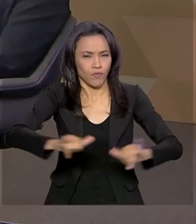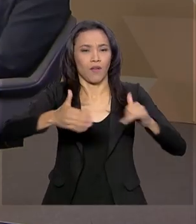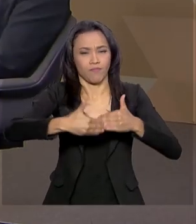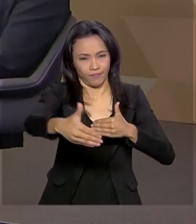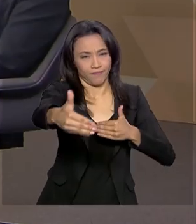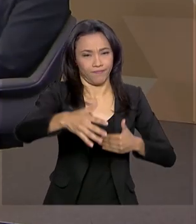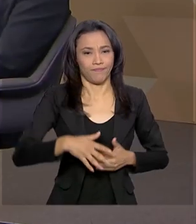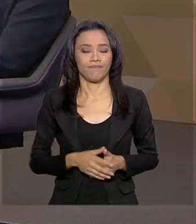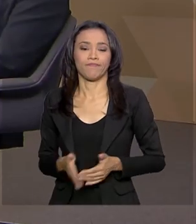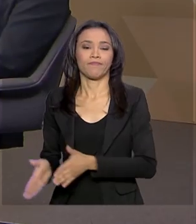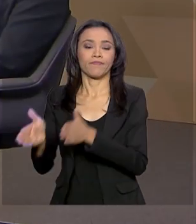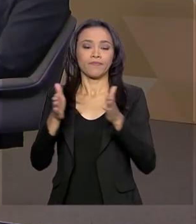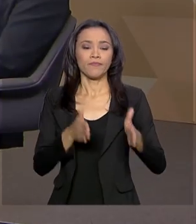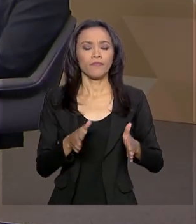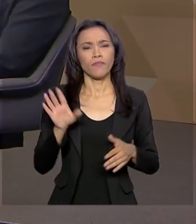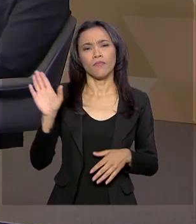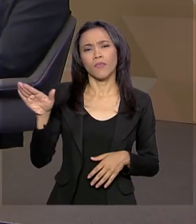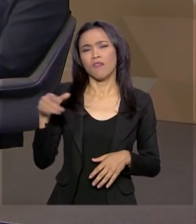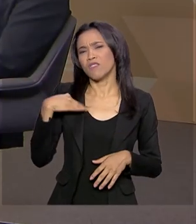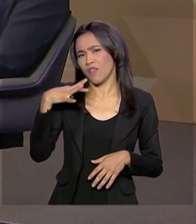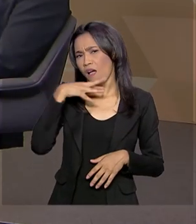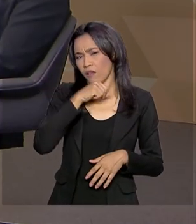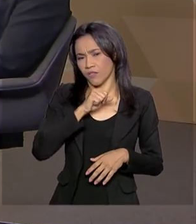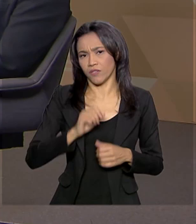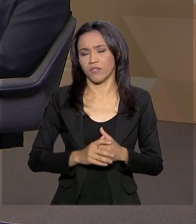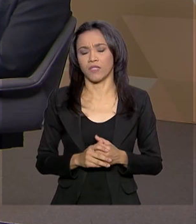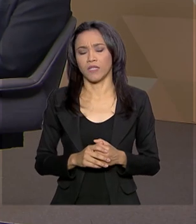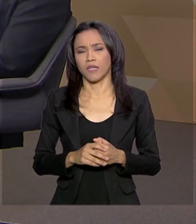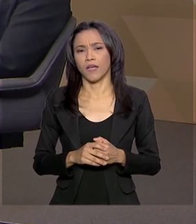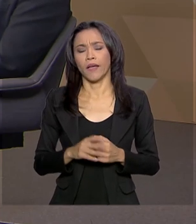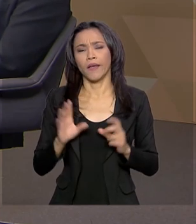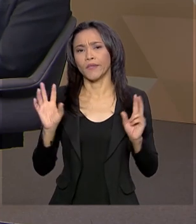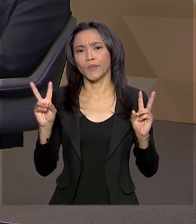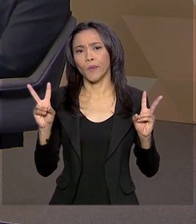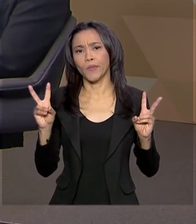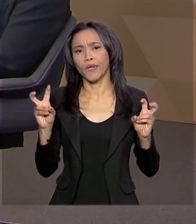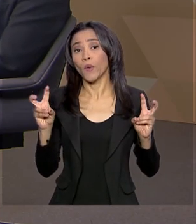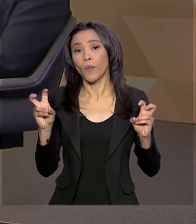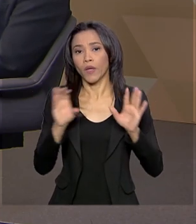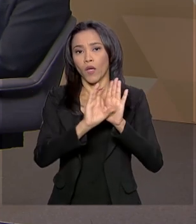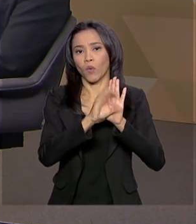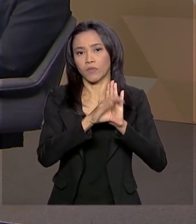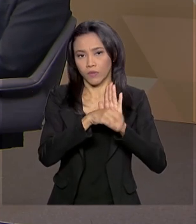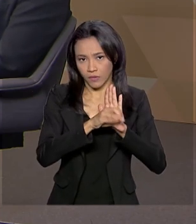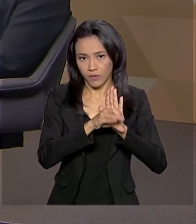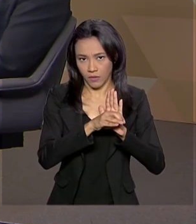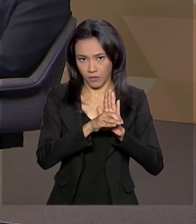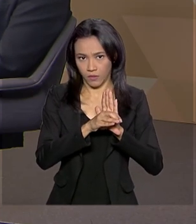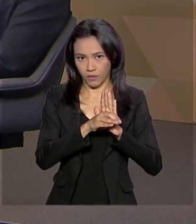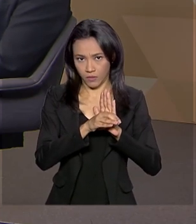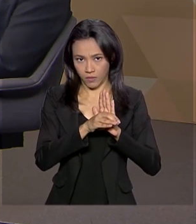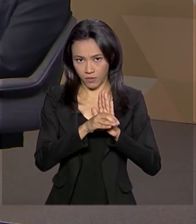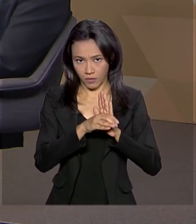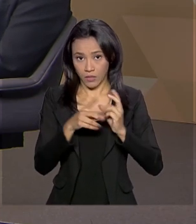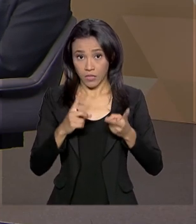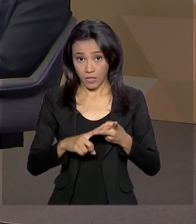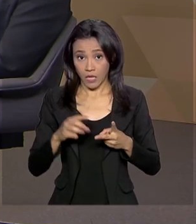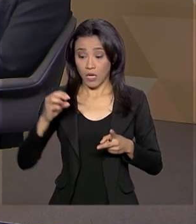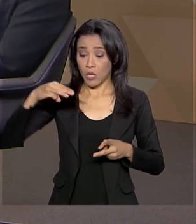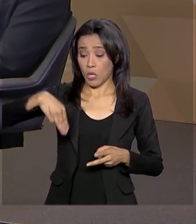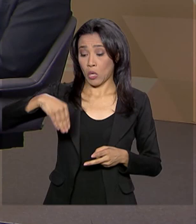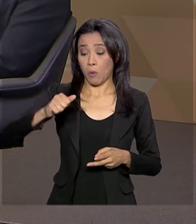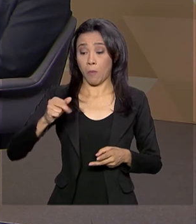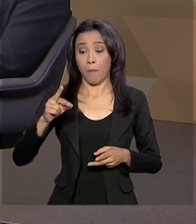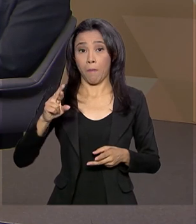O senhor acha que, assim, trabalhando um pouco a questão conceitual agora, o Max Weber, ele tem um